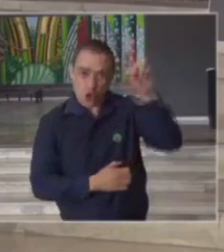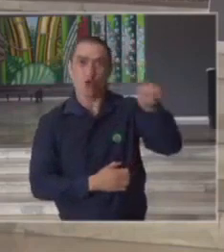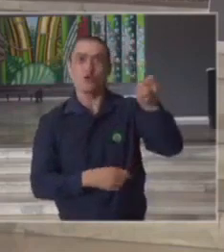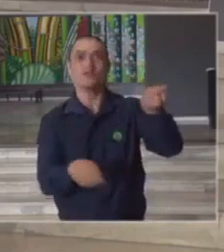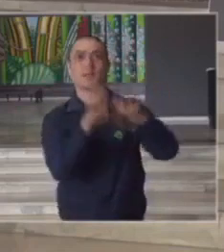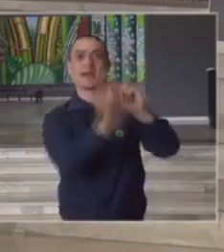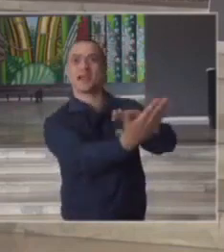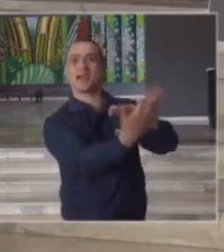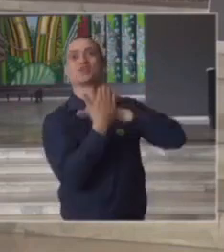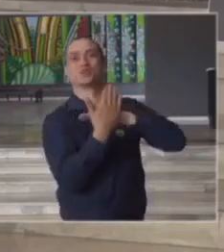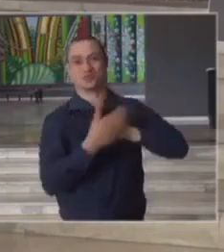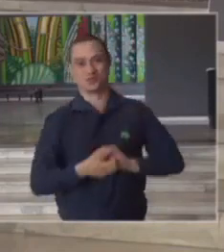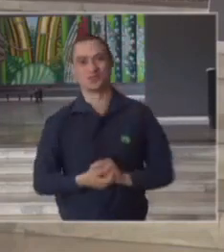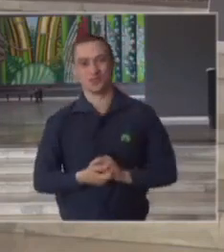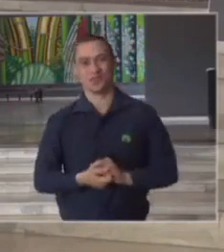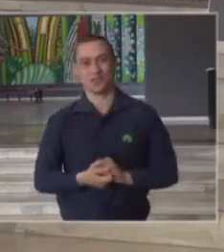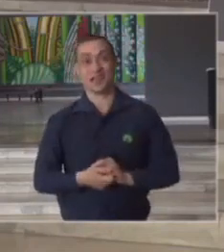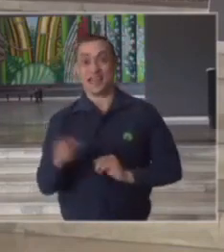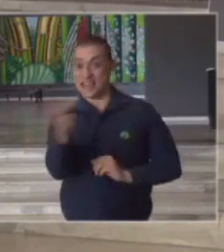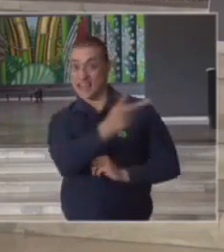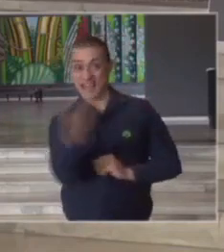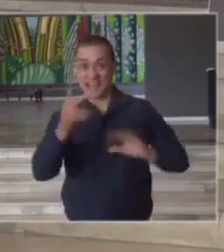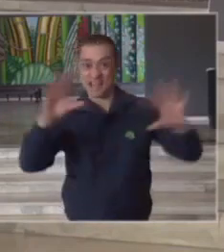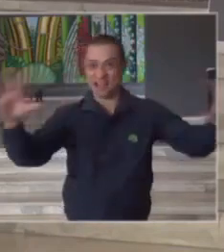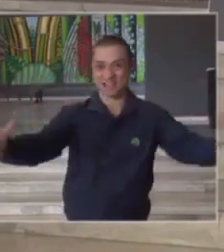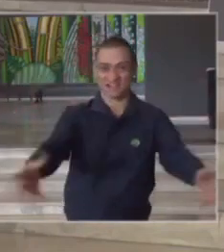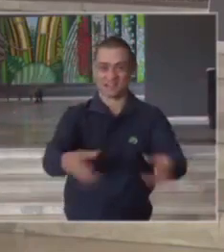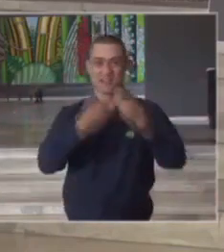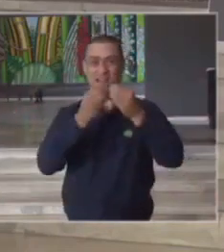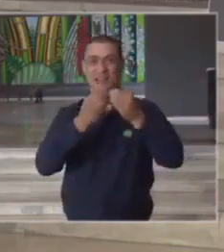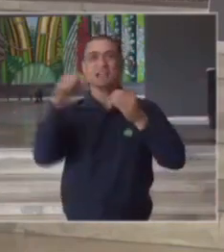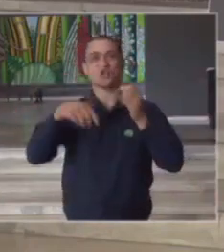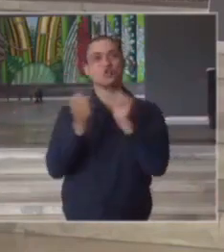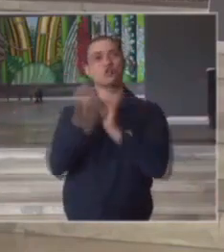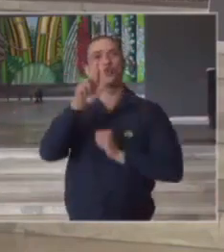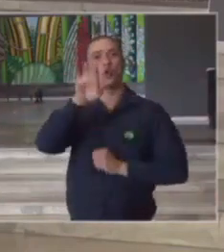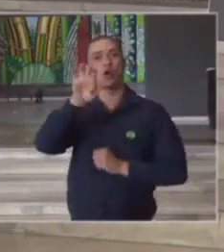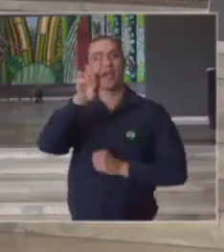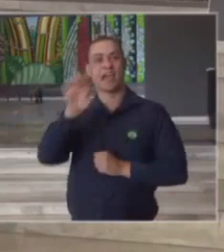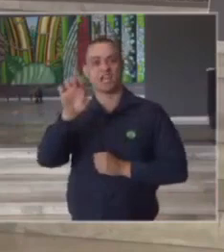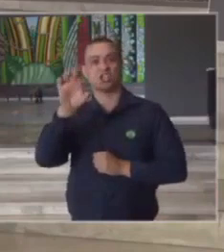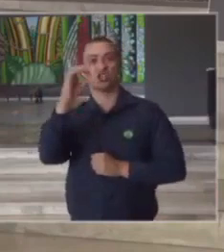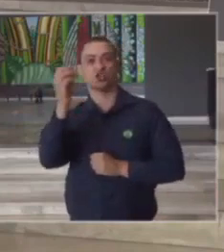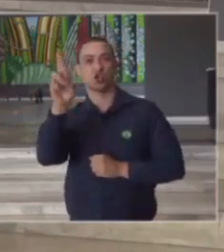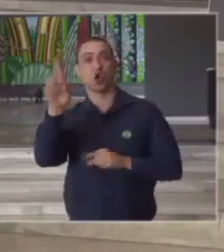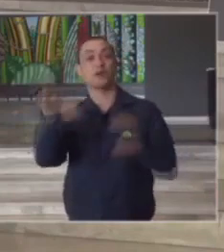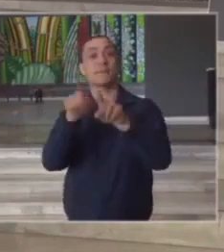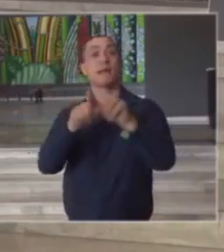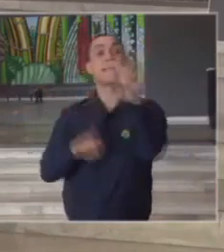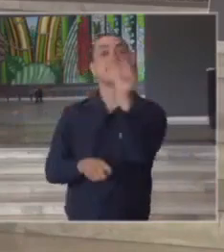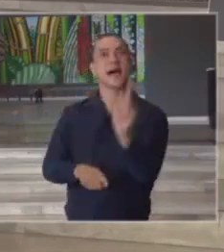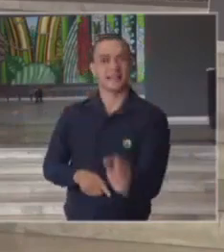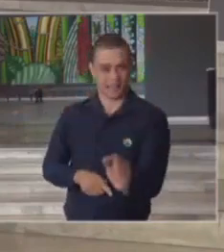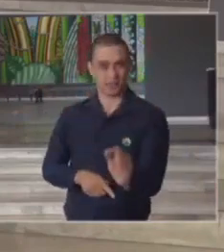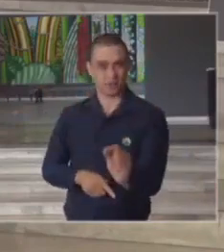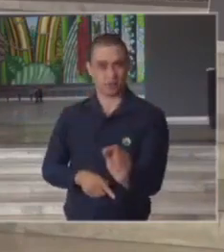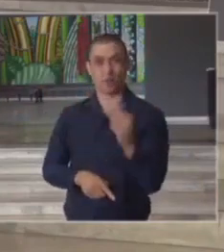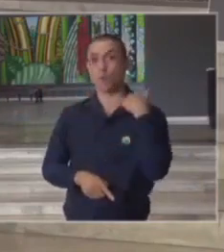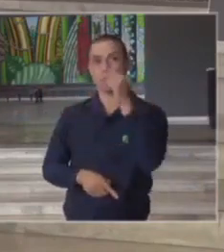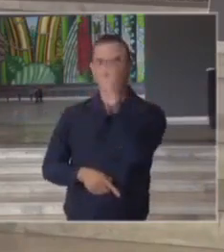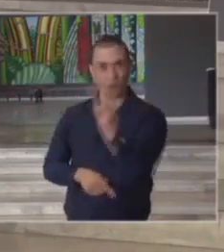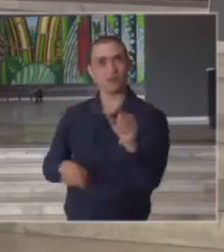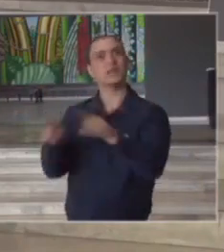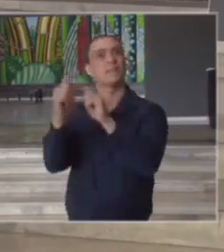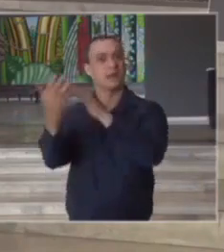estenderam a mão e queria acrescentar que junto ao Redidor nós temos o Bradesco que veio também para nos